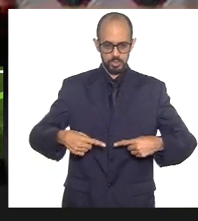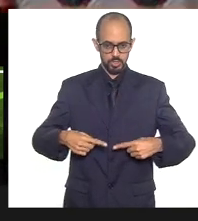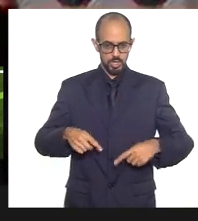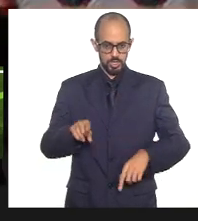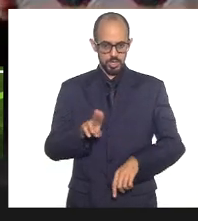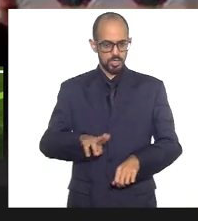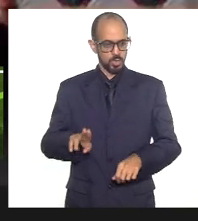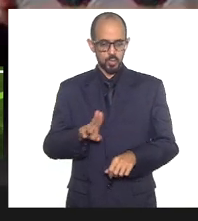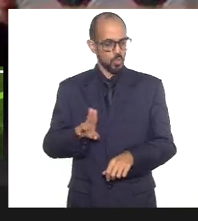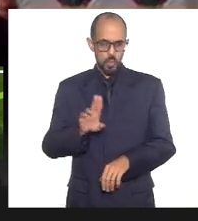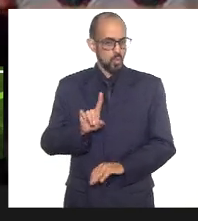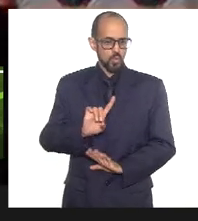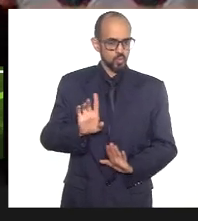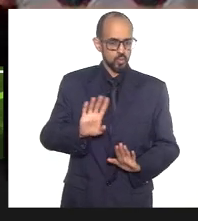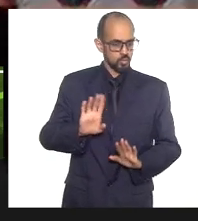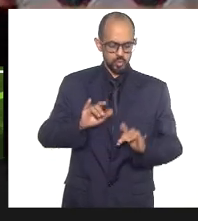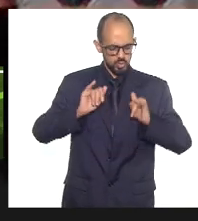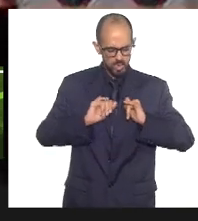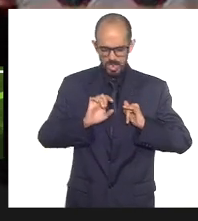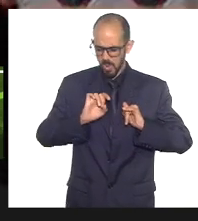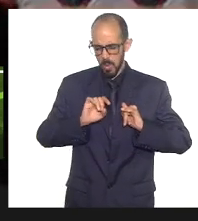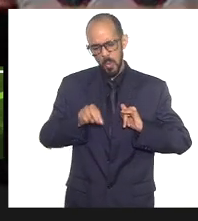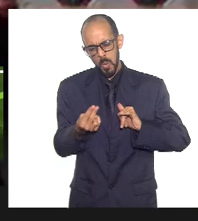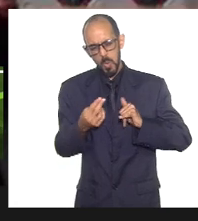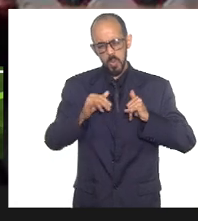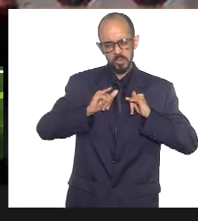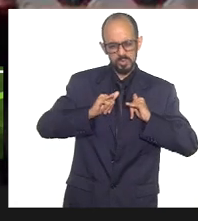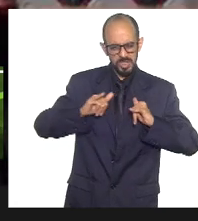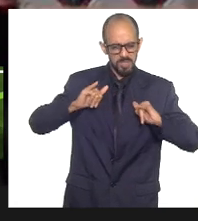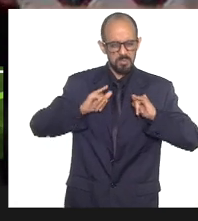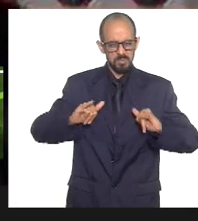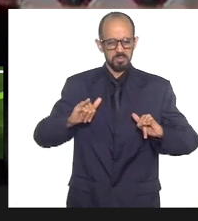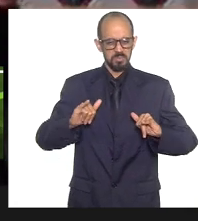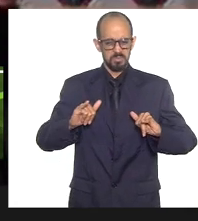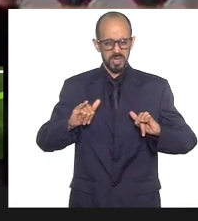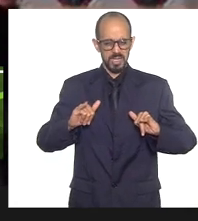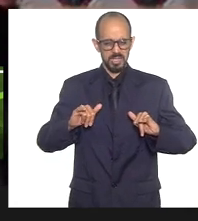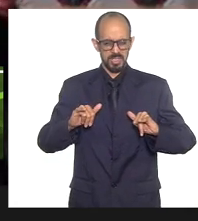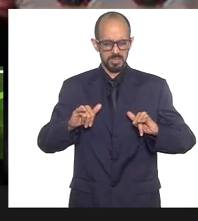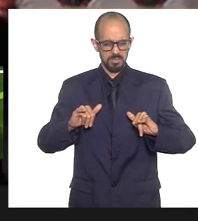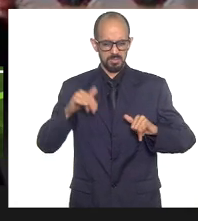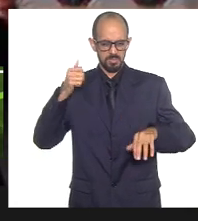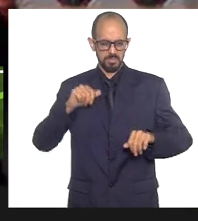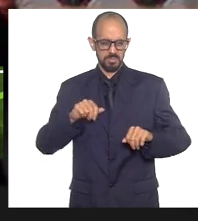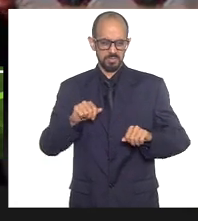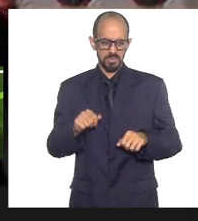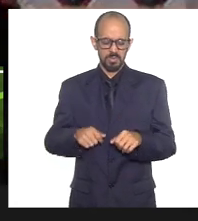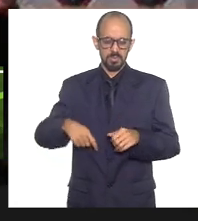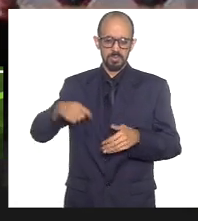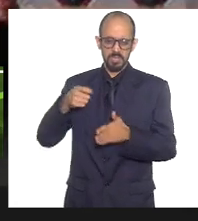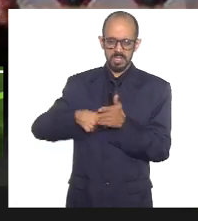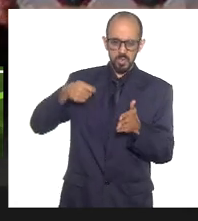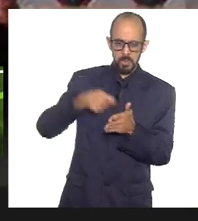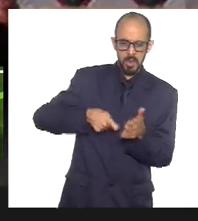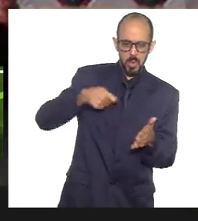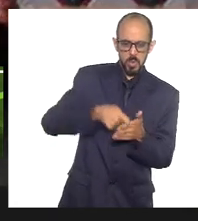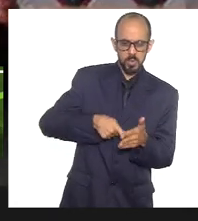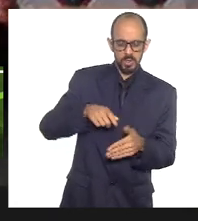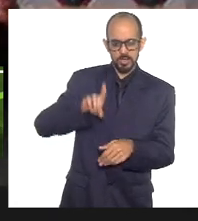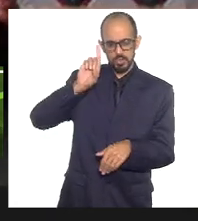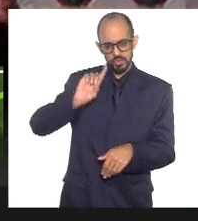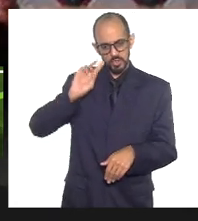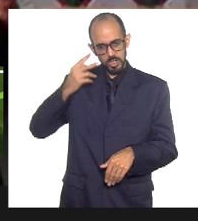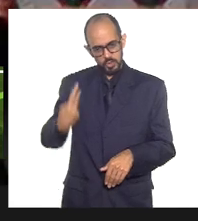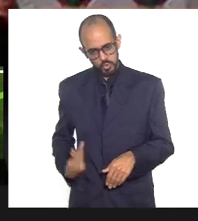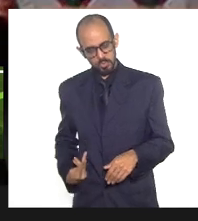de campanha ou não me elegi nesse lugar, me elegi como militante ativista de defesa dos direitos humanos